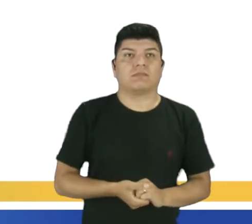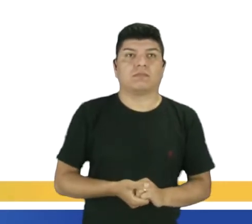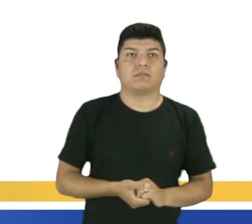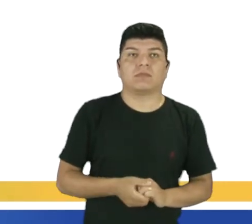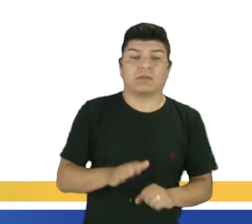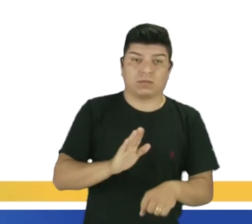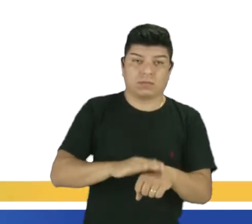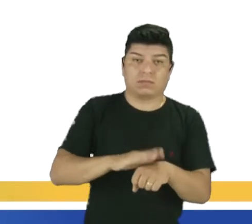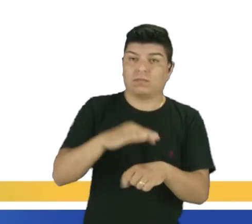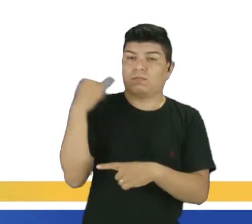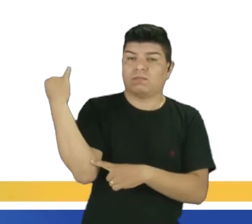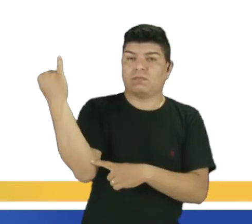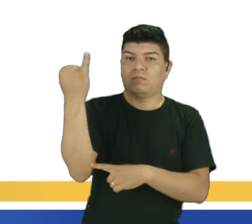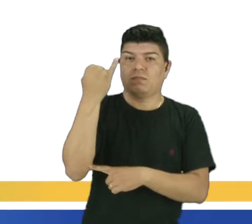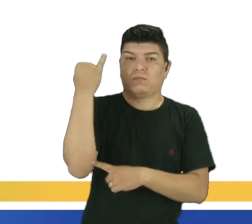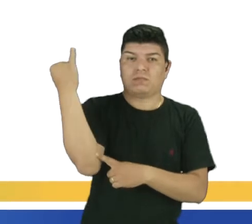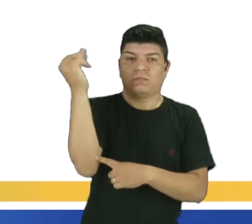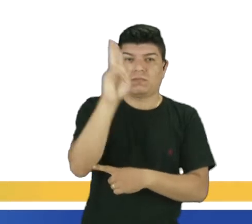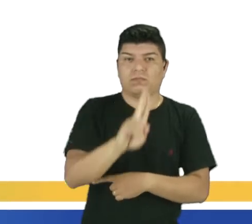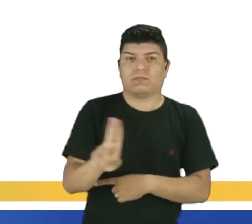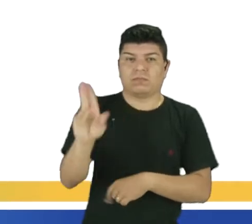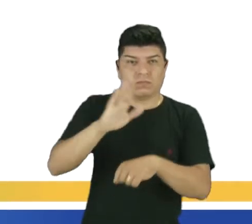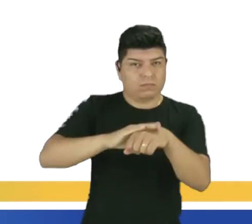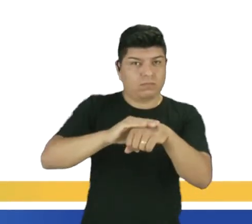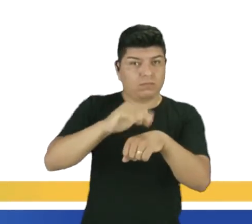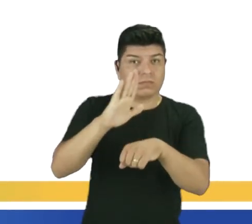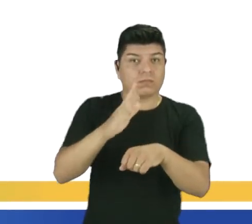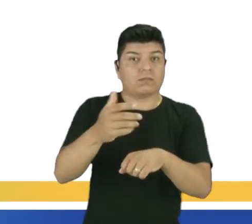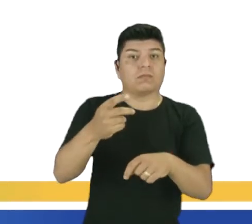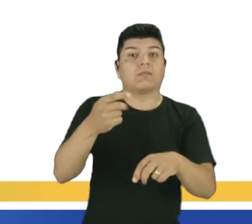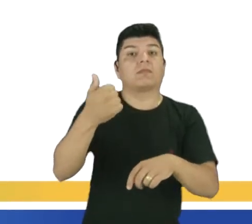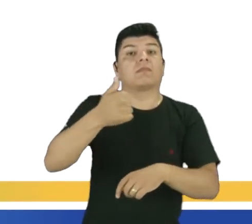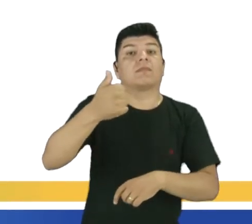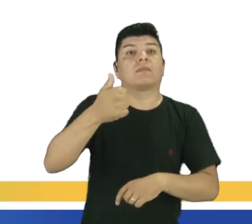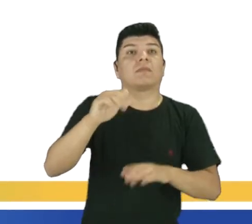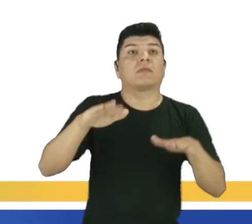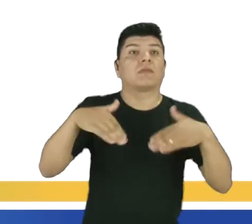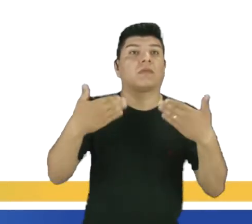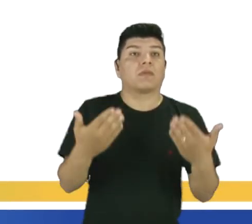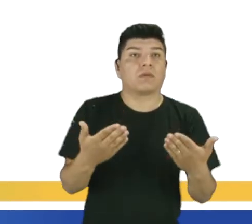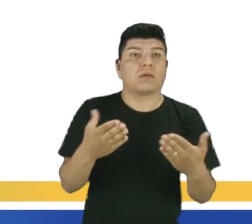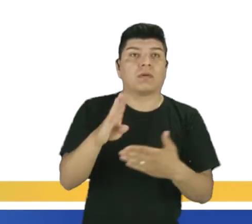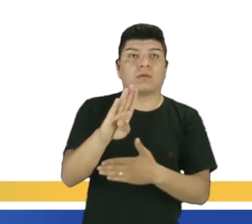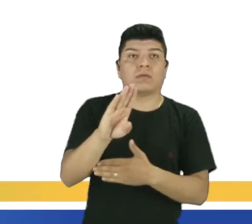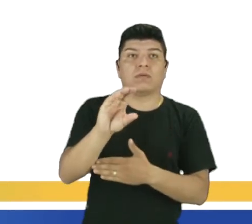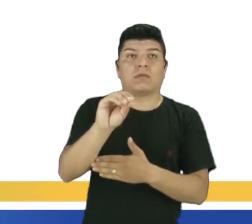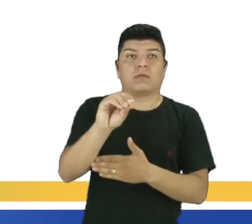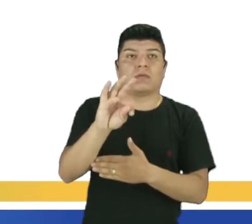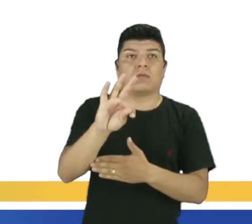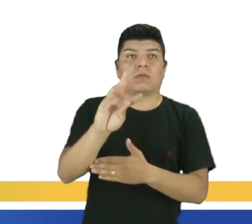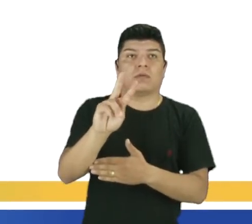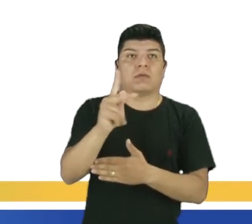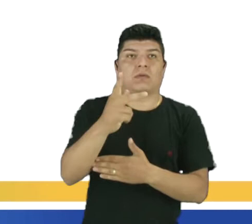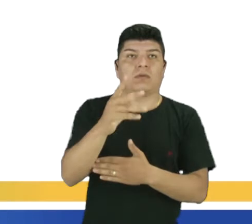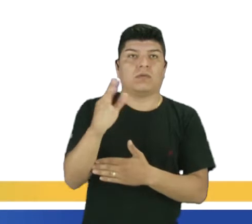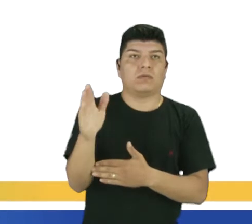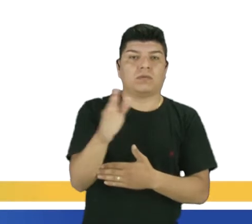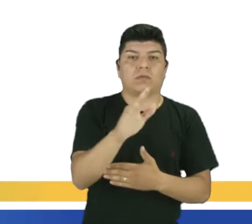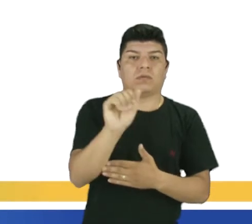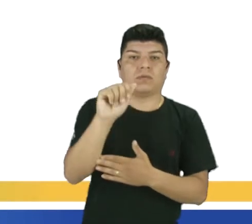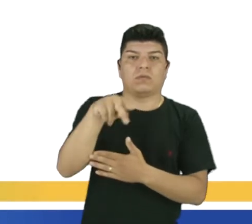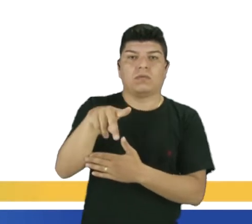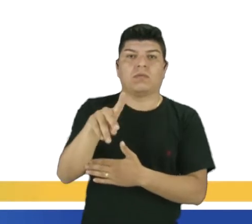correlativas mais importantes e mais utilizadas. A primeira delas é both and. Both